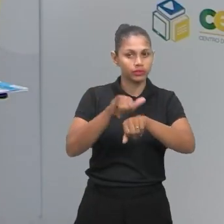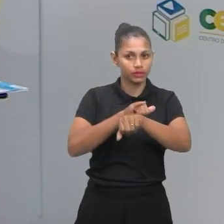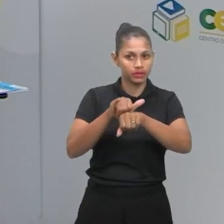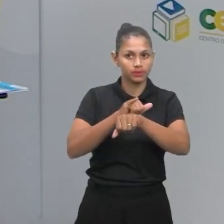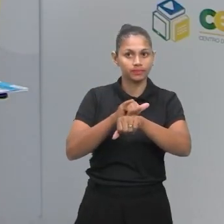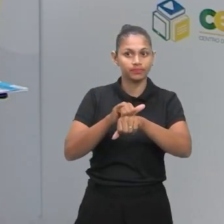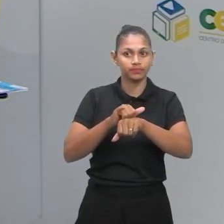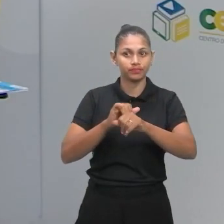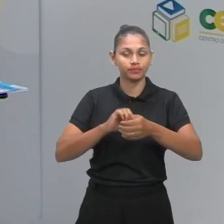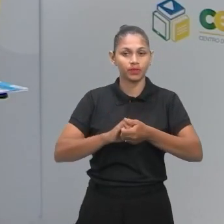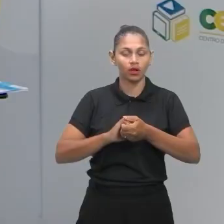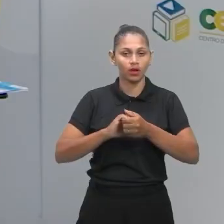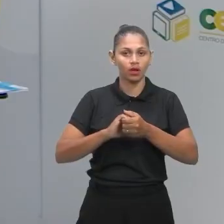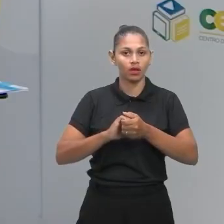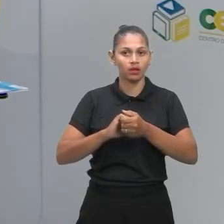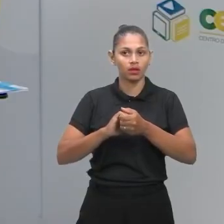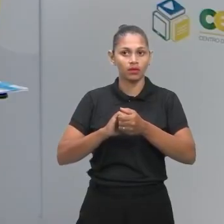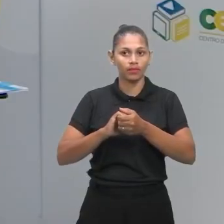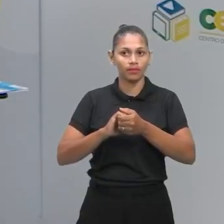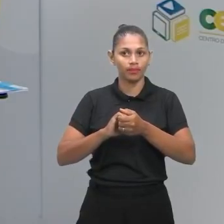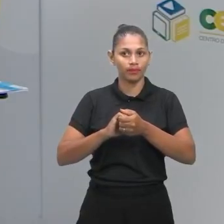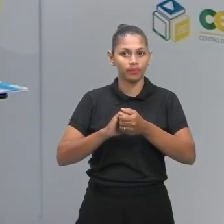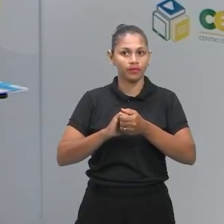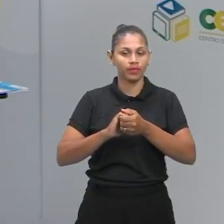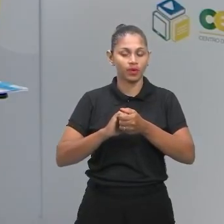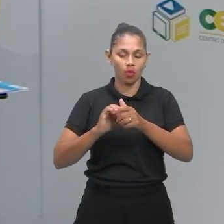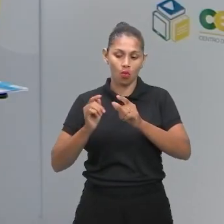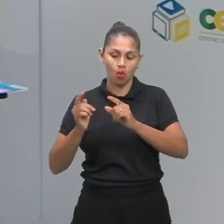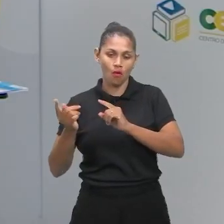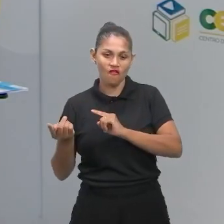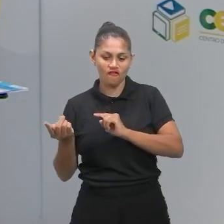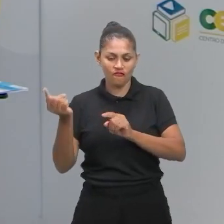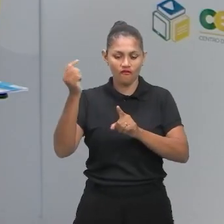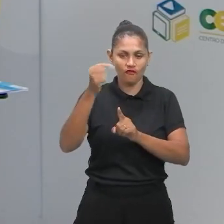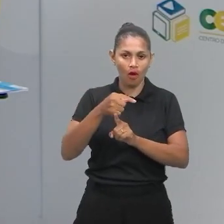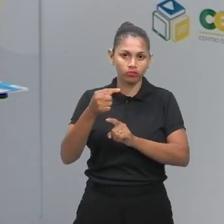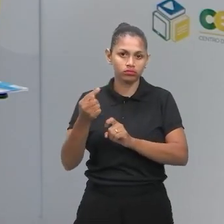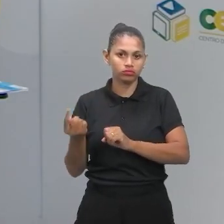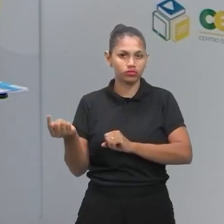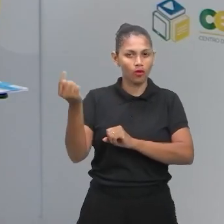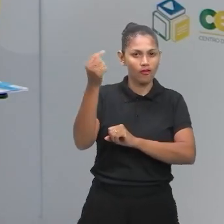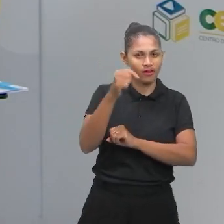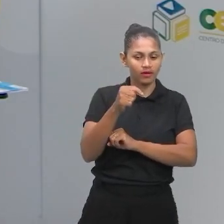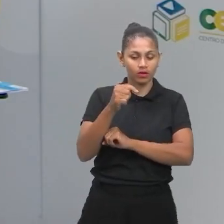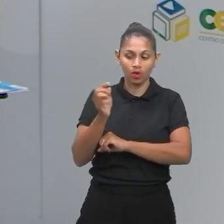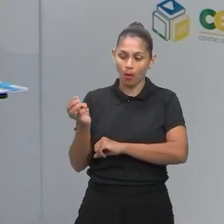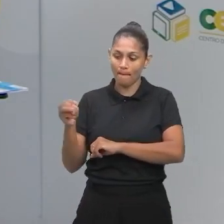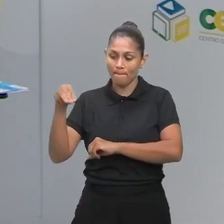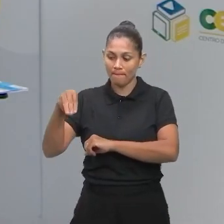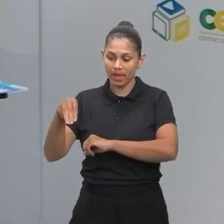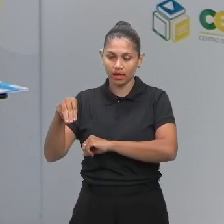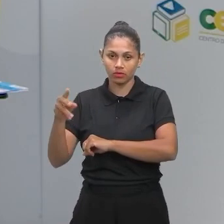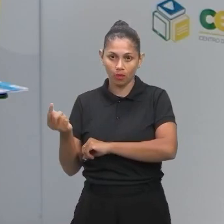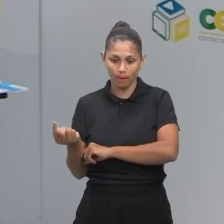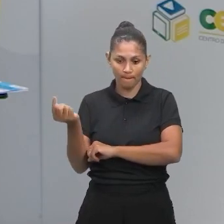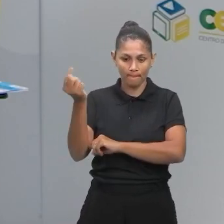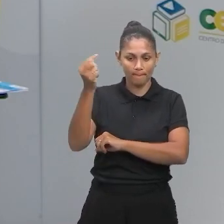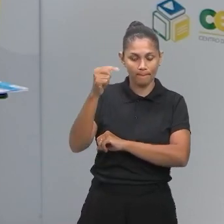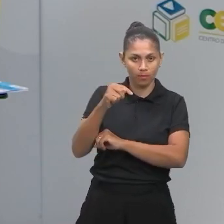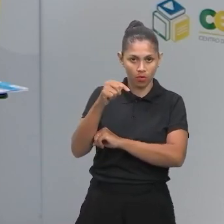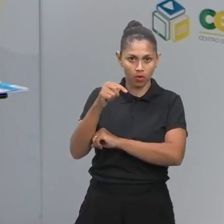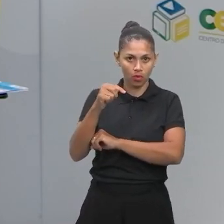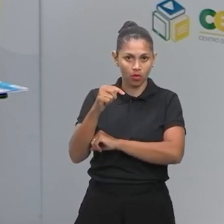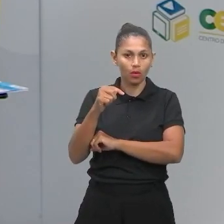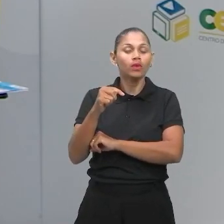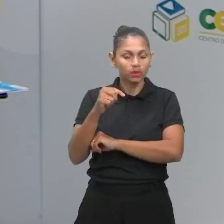A cada pulinho que você dá, metros, decímetros, centímetros. A cada pulinho que você dá, você está multiplicando por 100. E se você